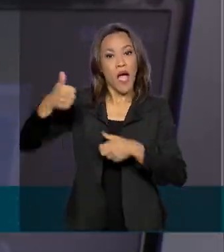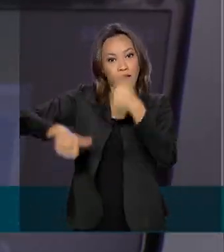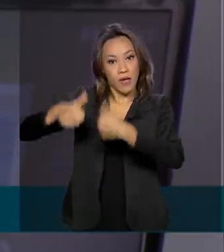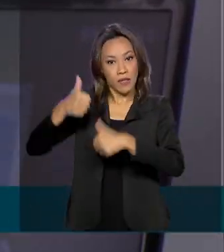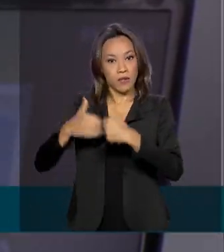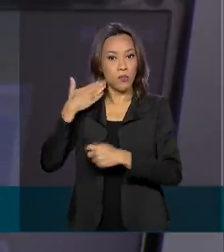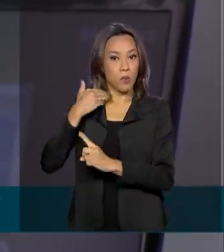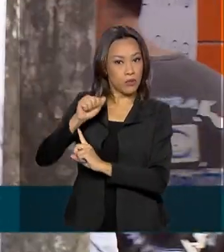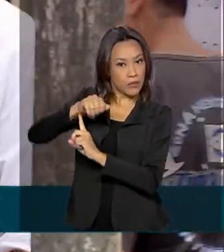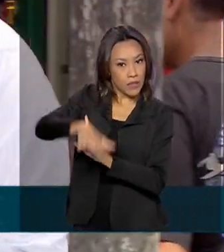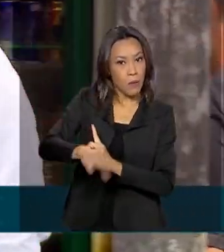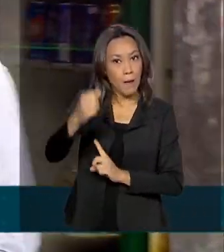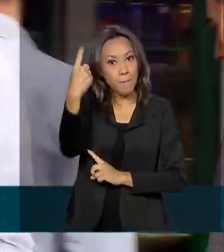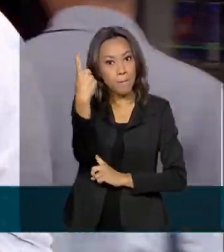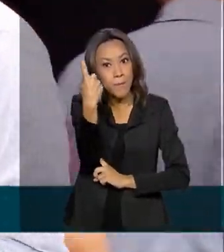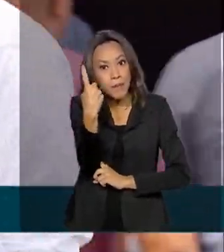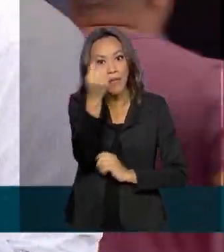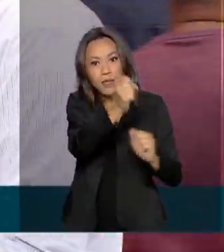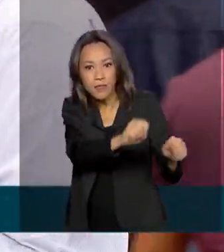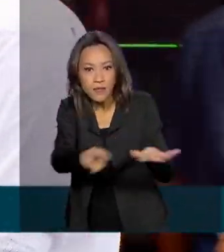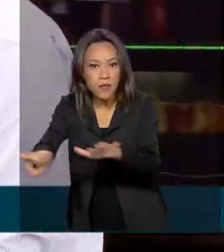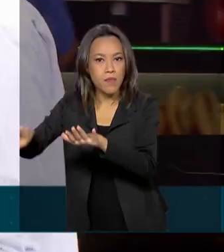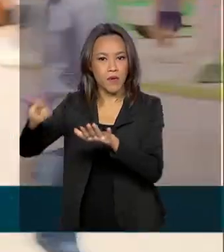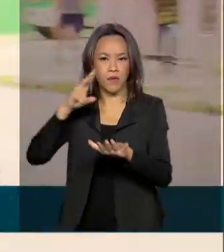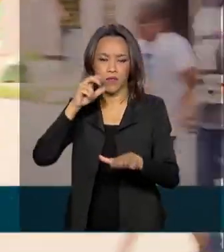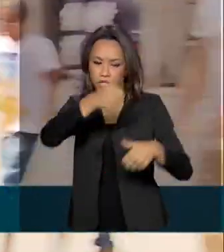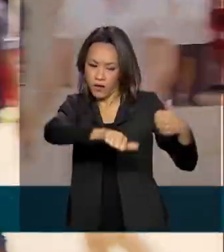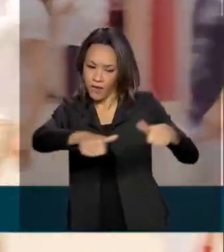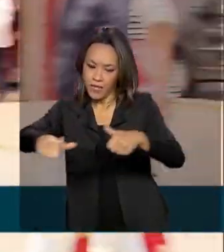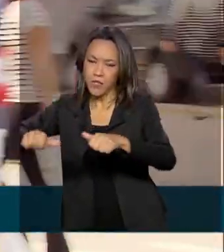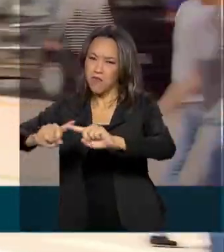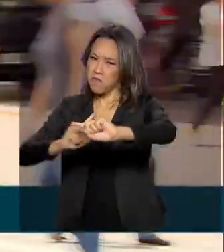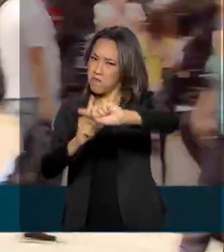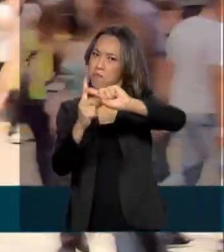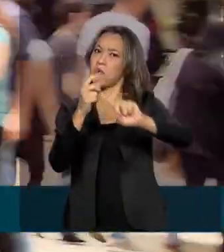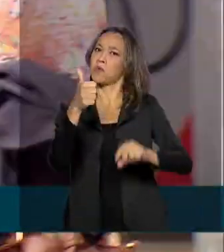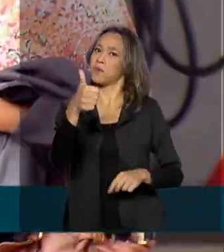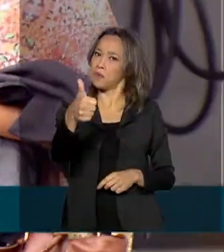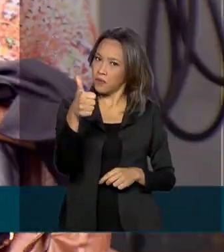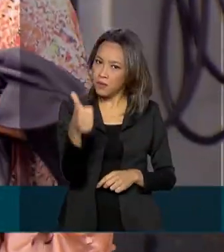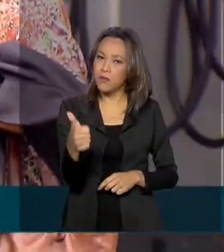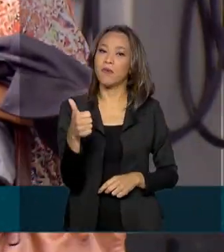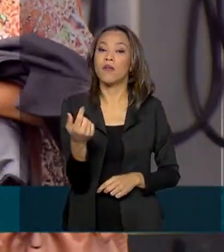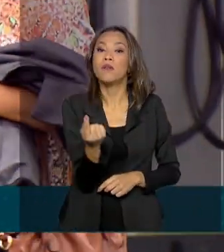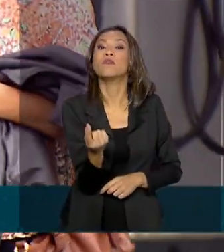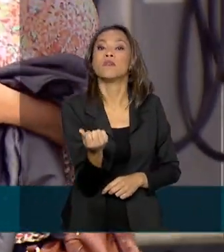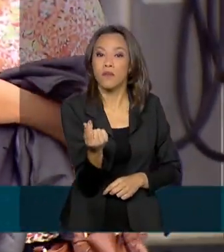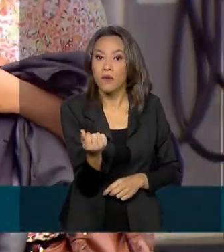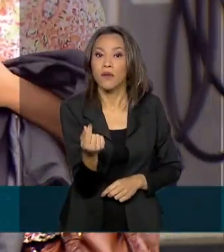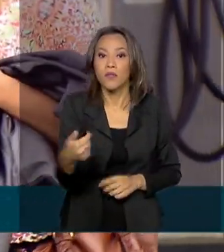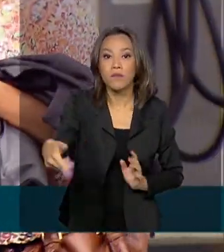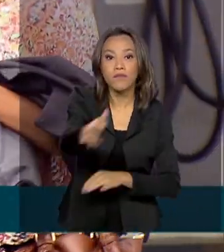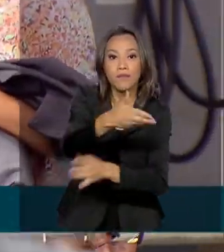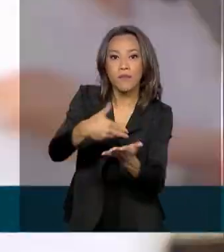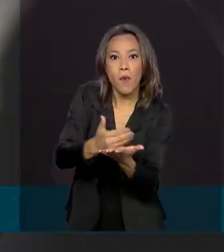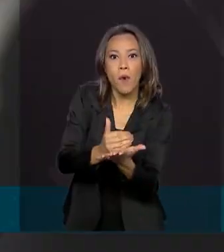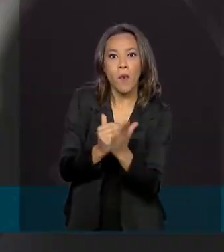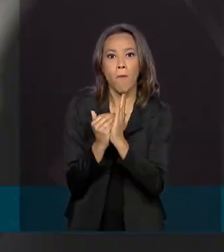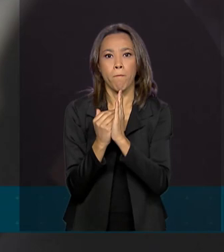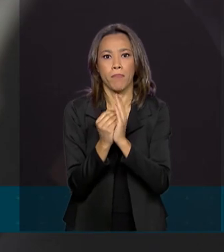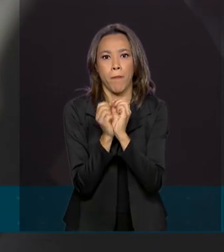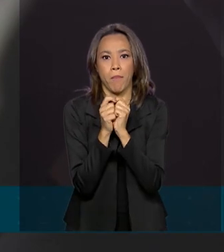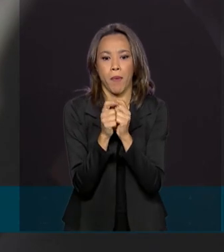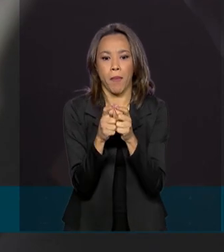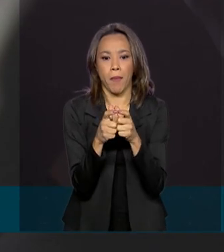semana de operação da nova ferramenta foi positiva. E os valores das transações aumentam à